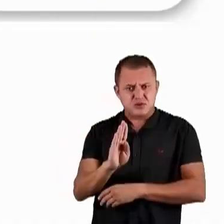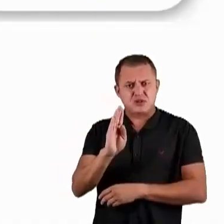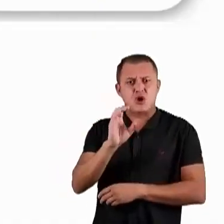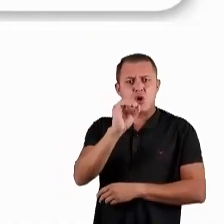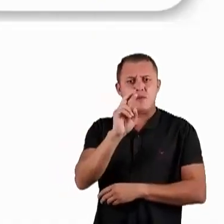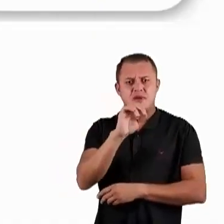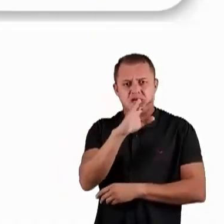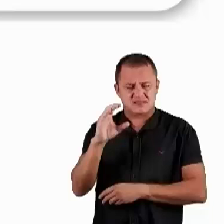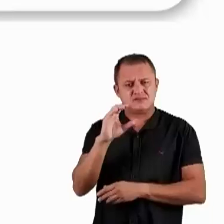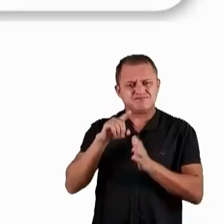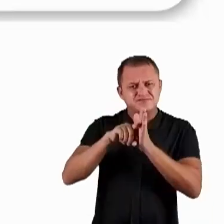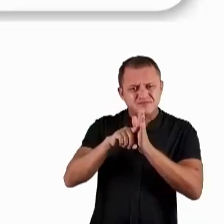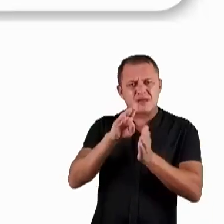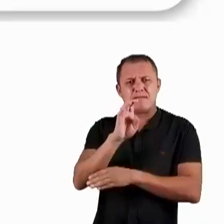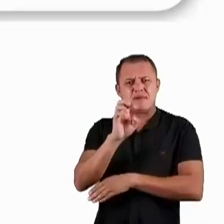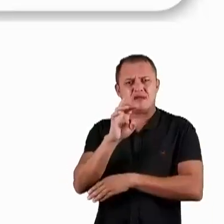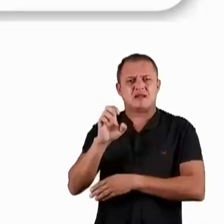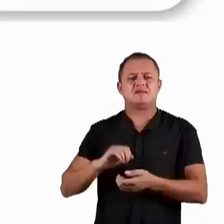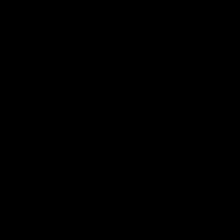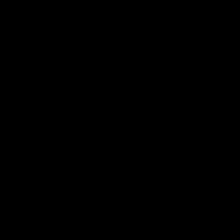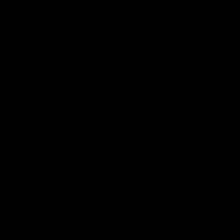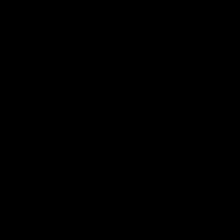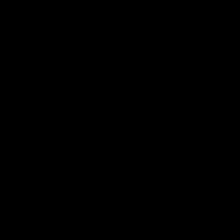Pesquise Botelho Operação Bereré.